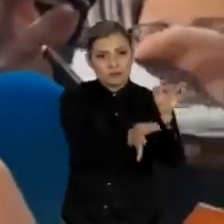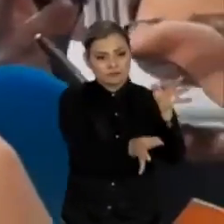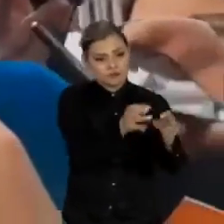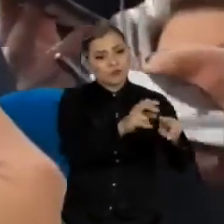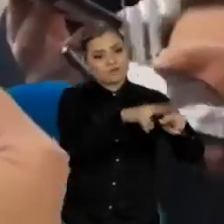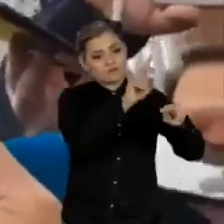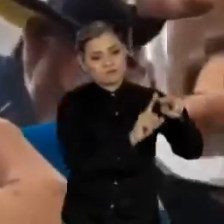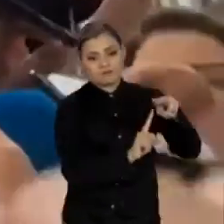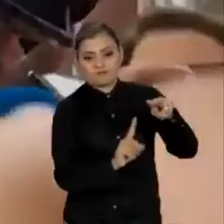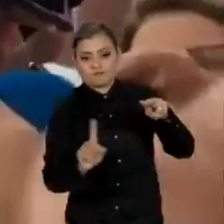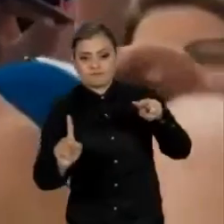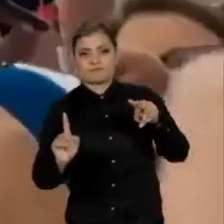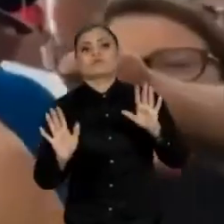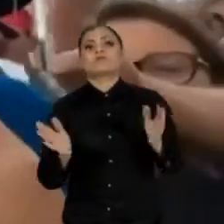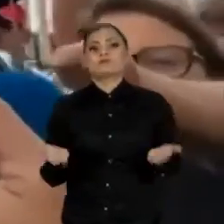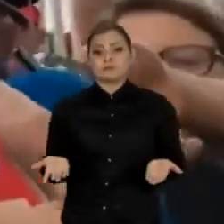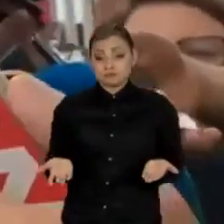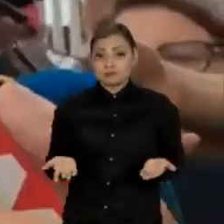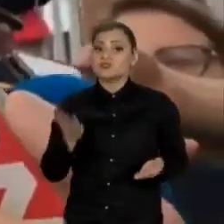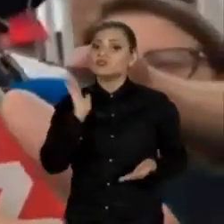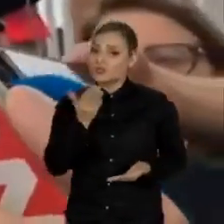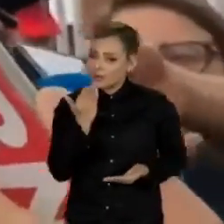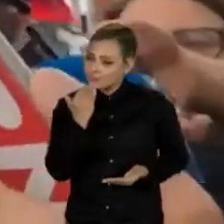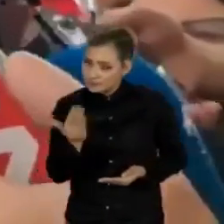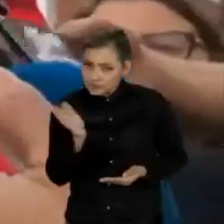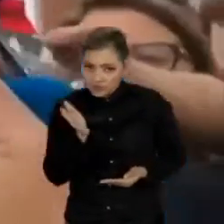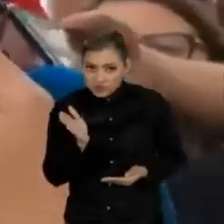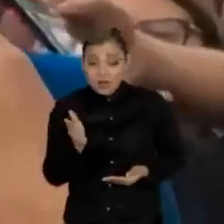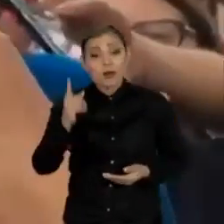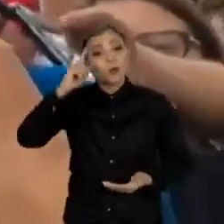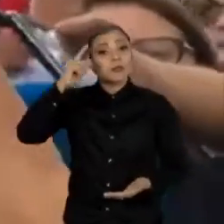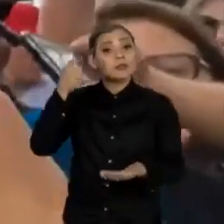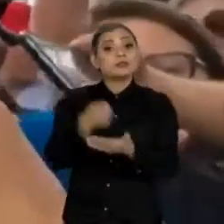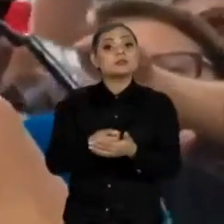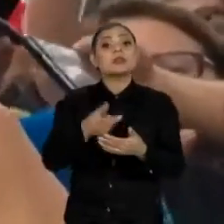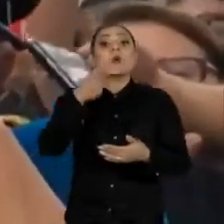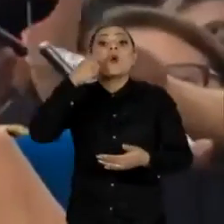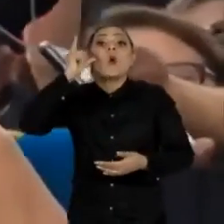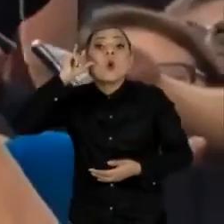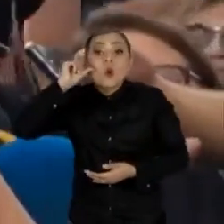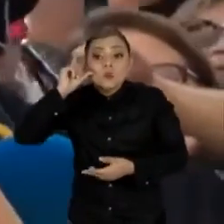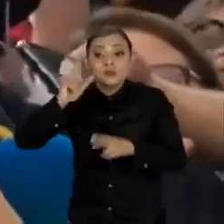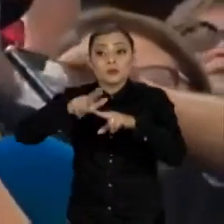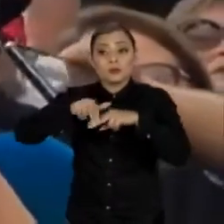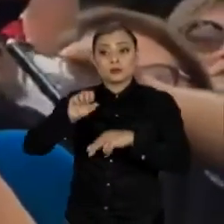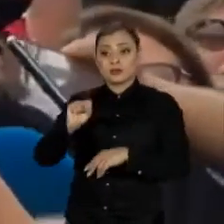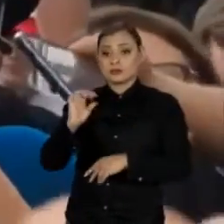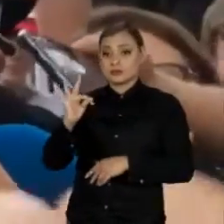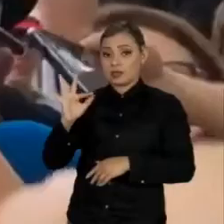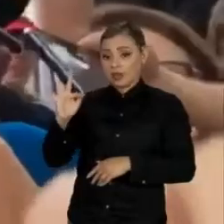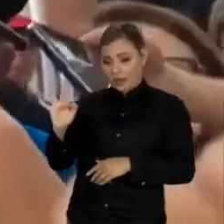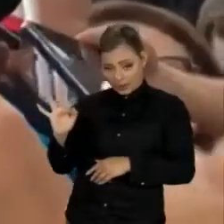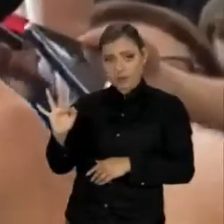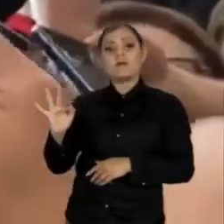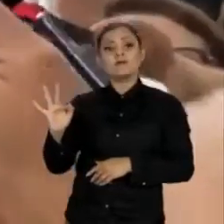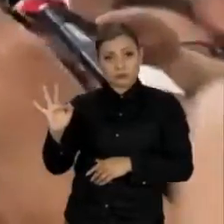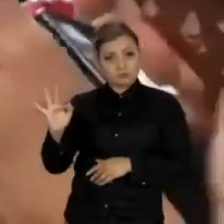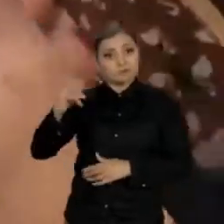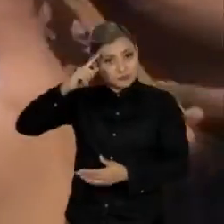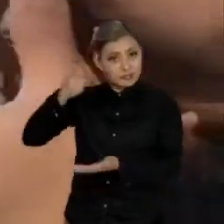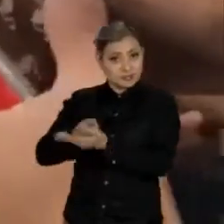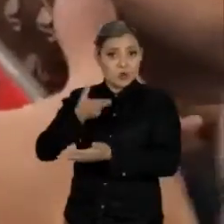liberdade restabelecida com base na decisão proferida ontem pelo Supremo Tribunal Federal.